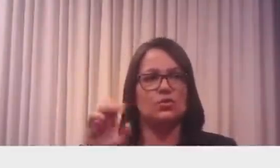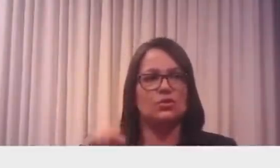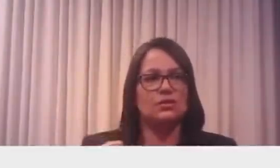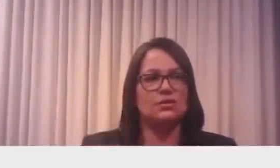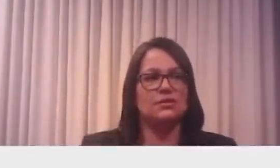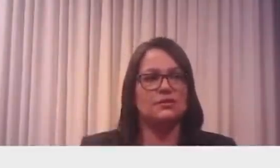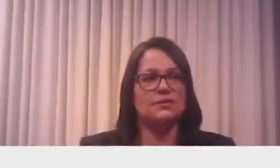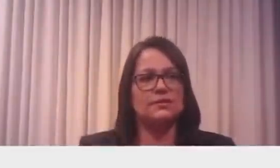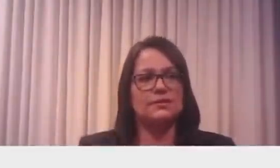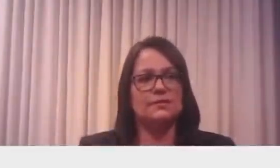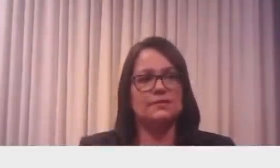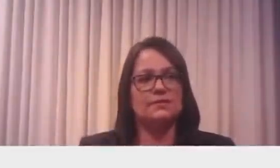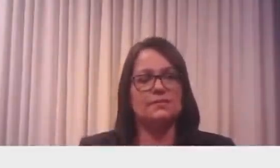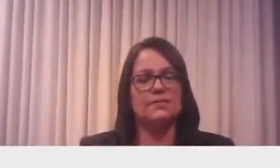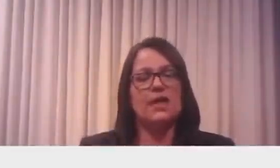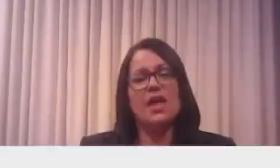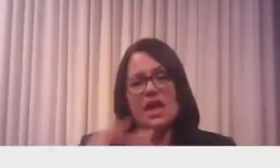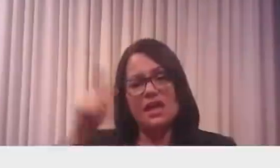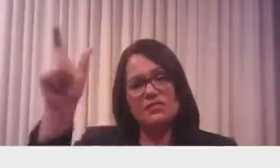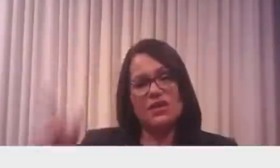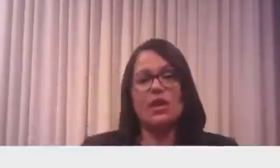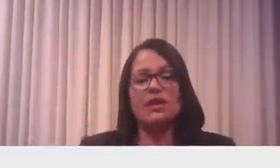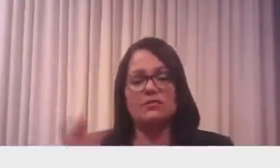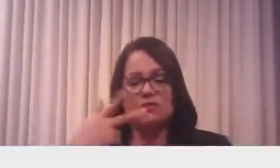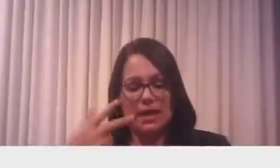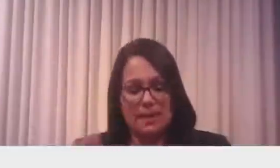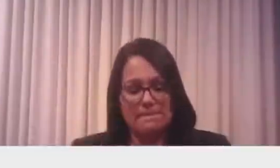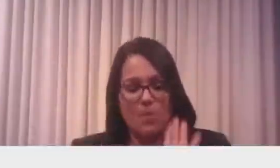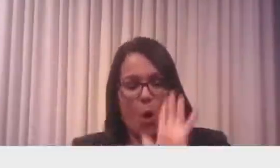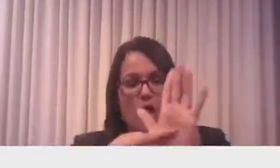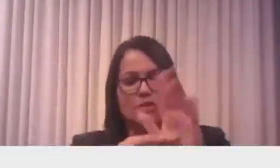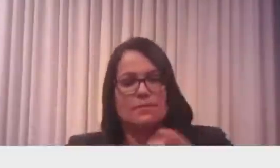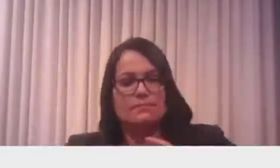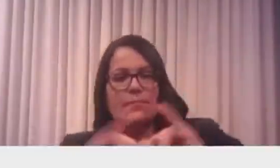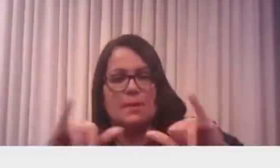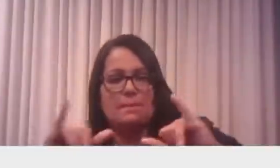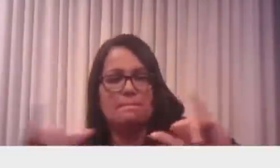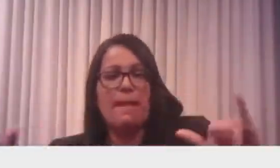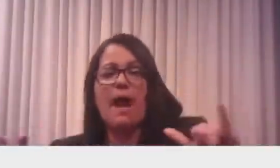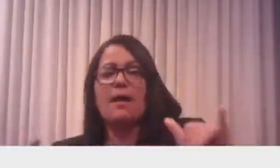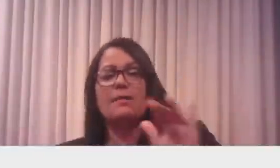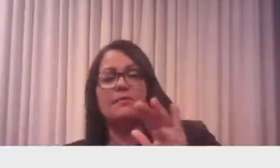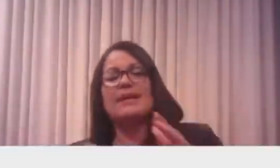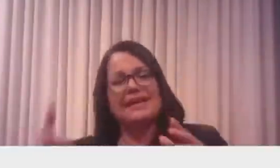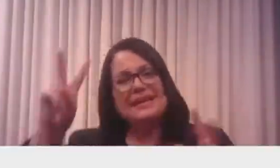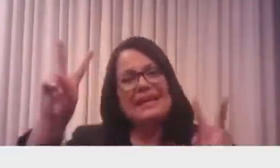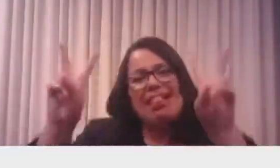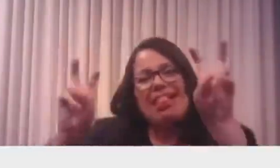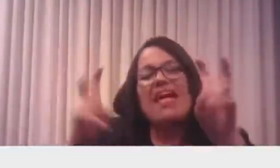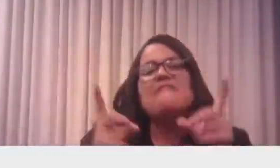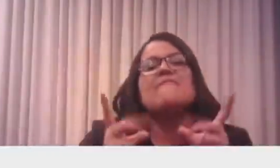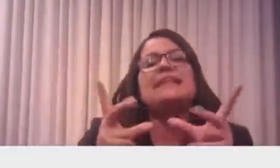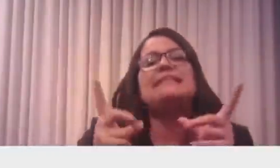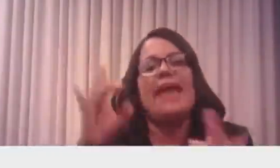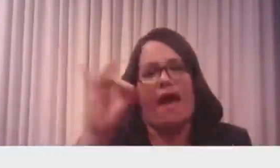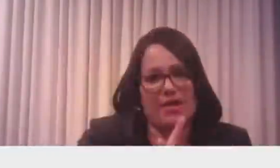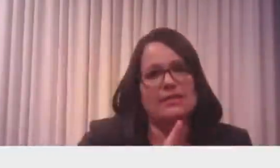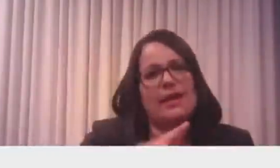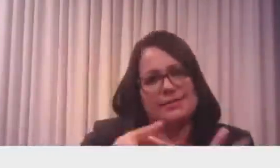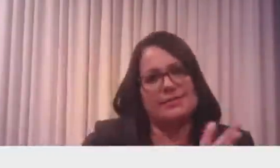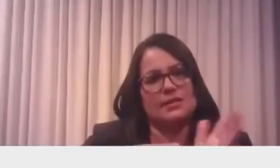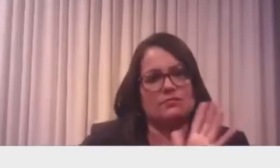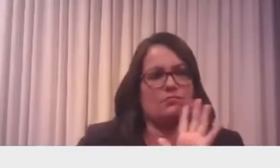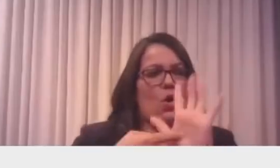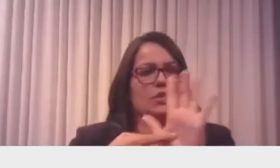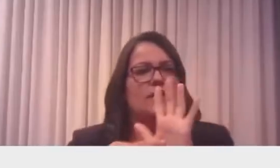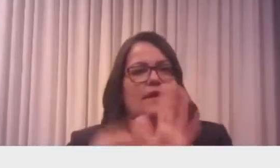vender a verdade, quem chama no linguajar jornalístico, dá lucro. Está certo? Ter sumido aqui. Cadê? Cadê?